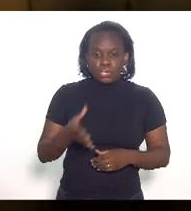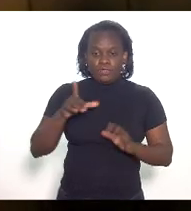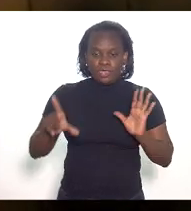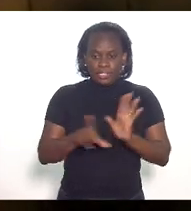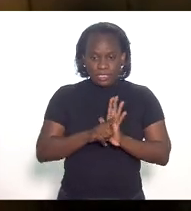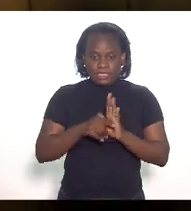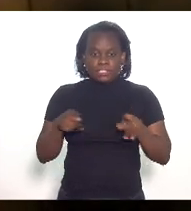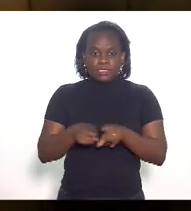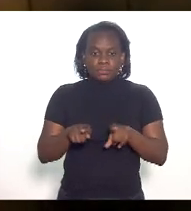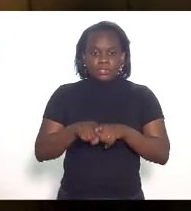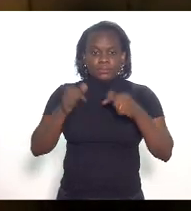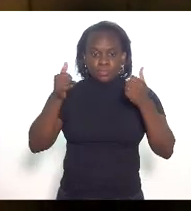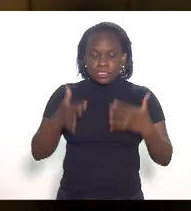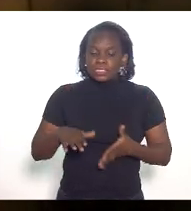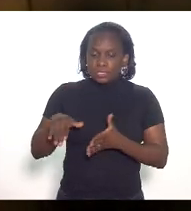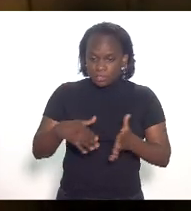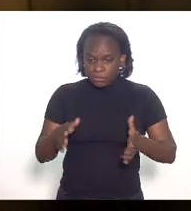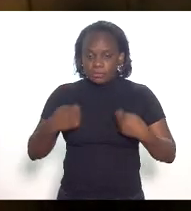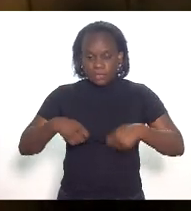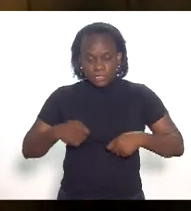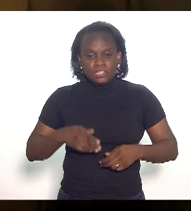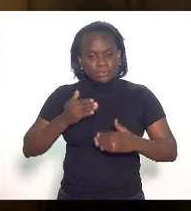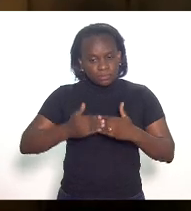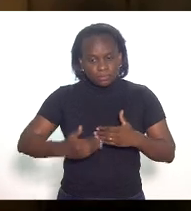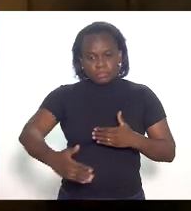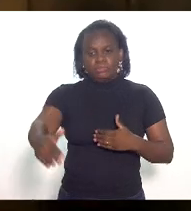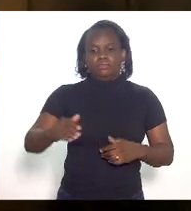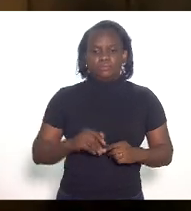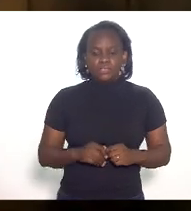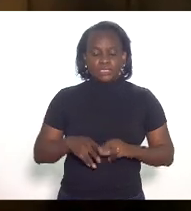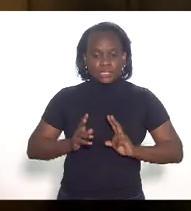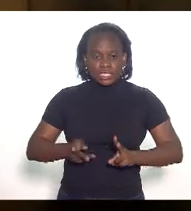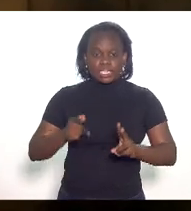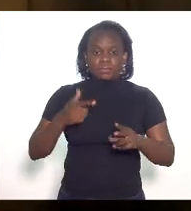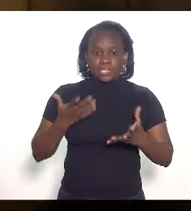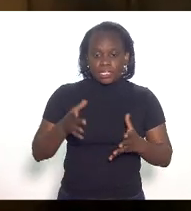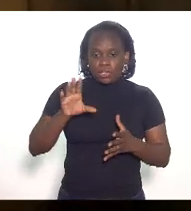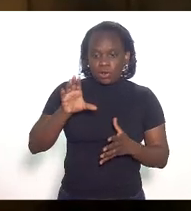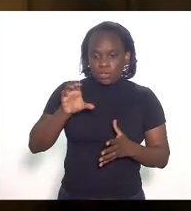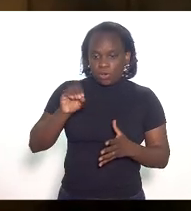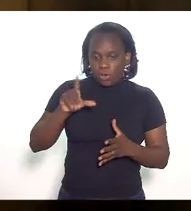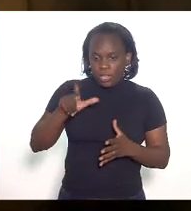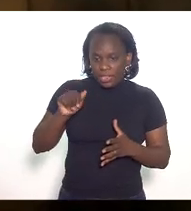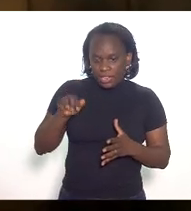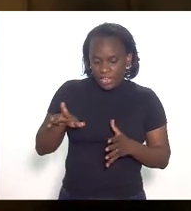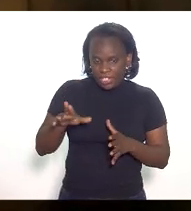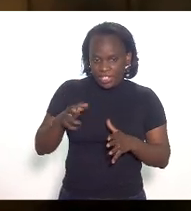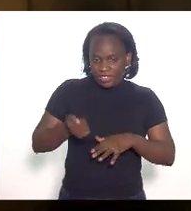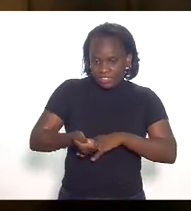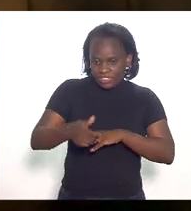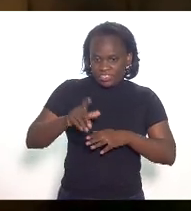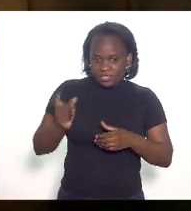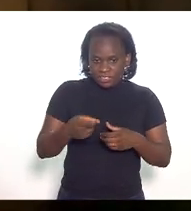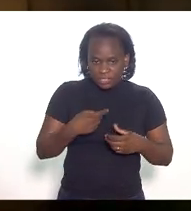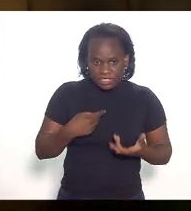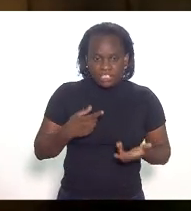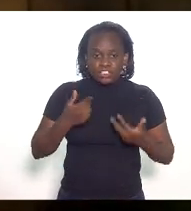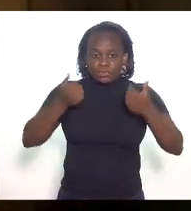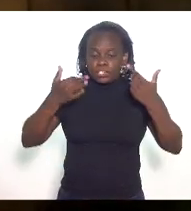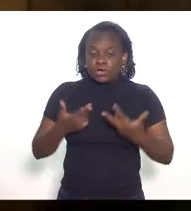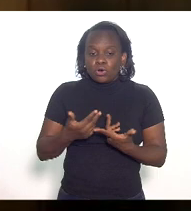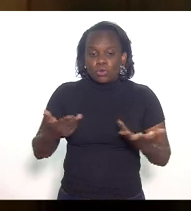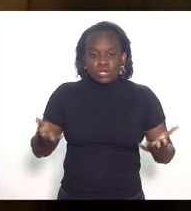e dizer que esse é o caminho que a gente deve seguir daqui para frente sempre que a gente quiser colar um benefício fiscal a gente está falando de coisas